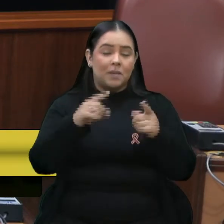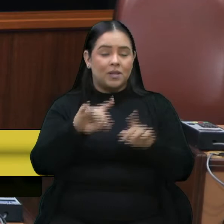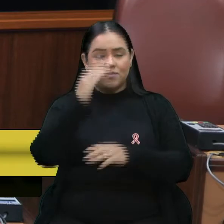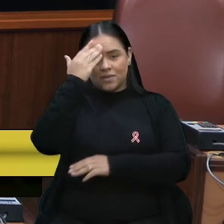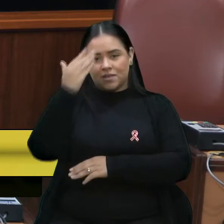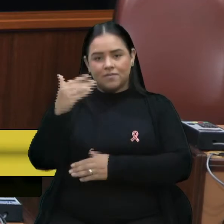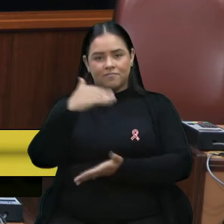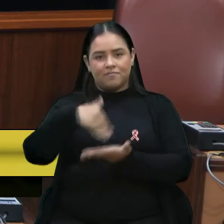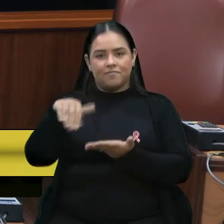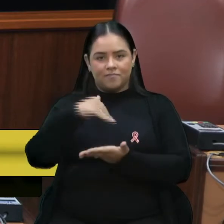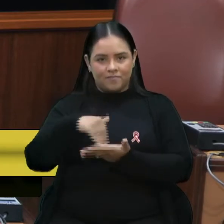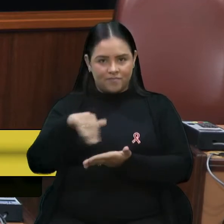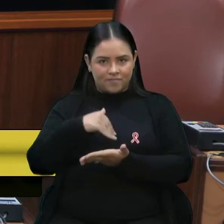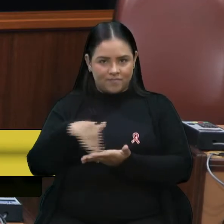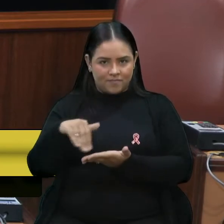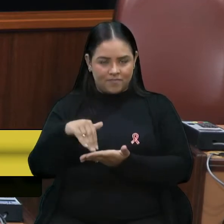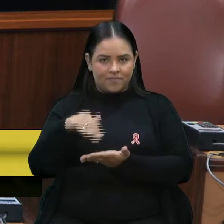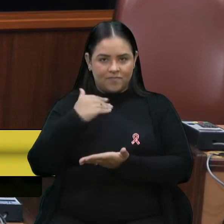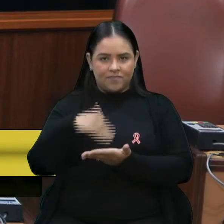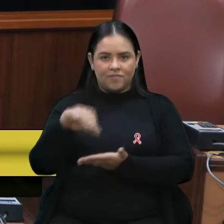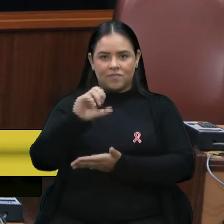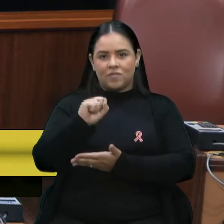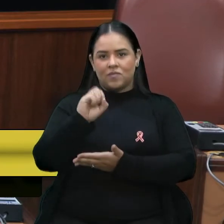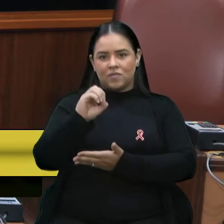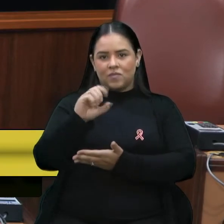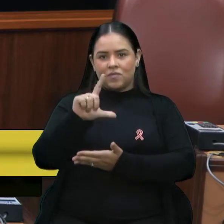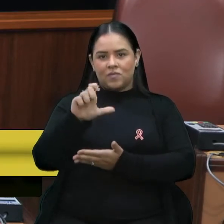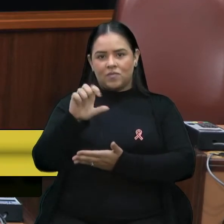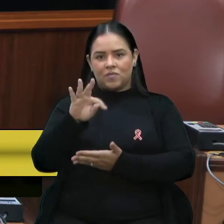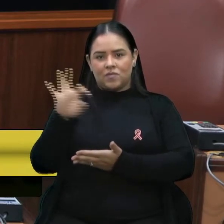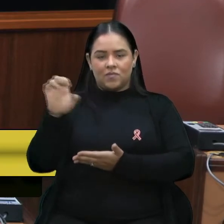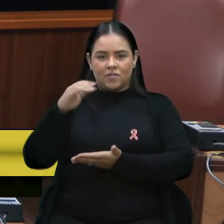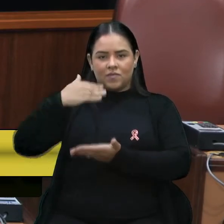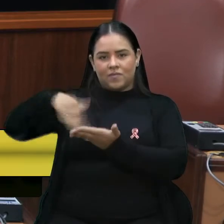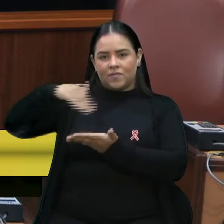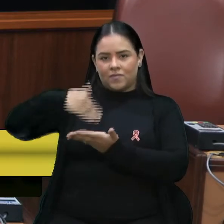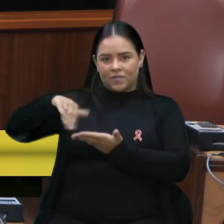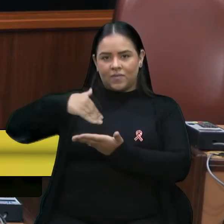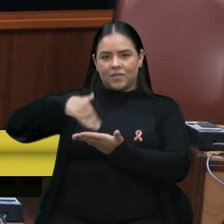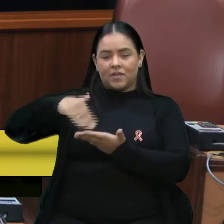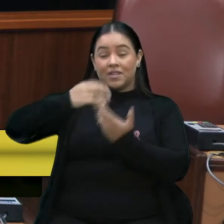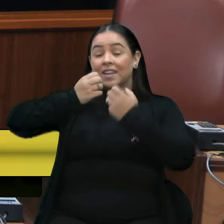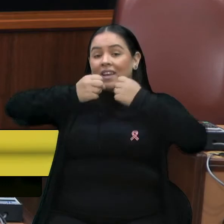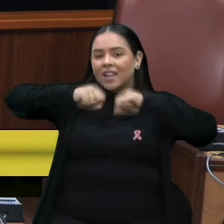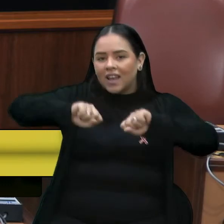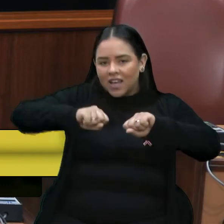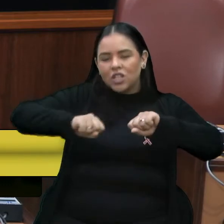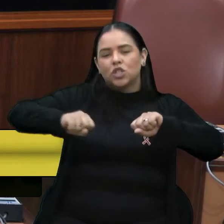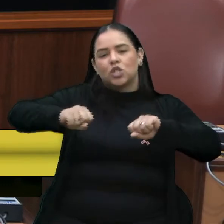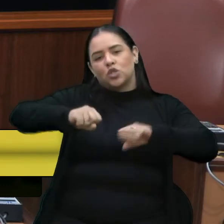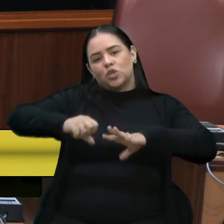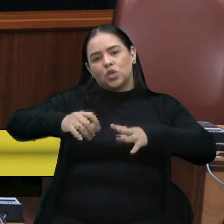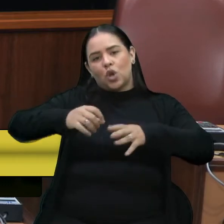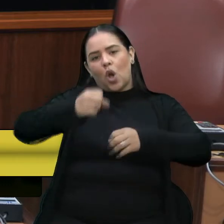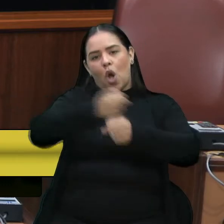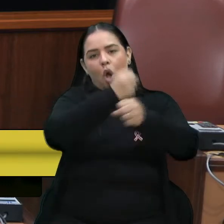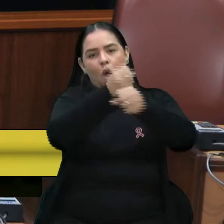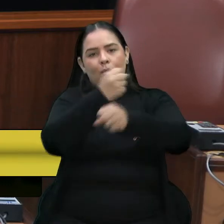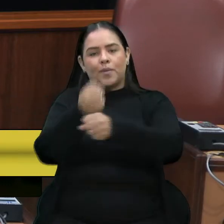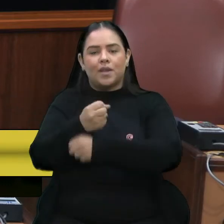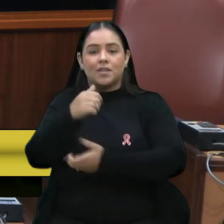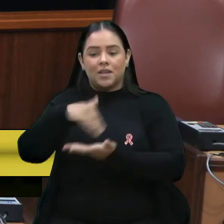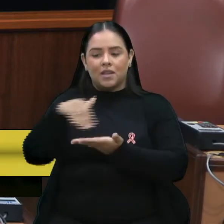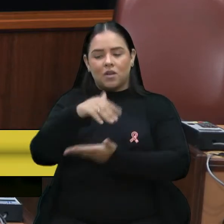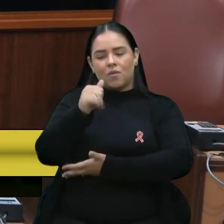secretário Solete, a Secretaria de Obras, e o secretário Alfonso, secretário dos